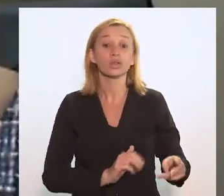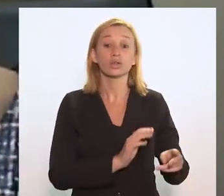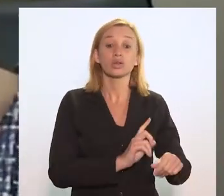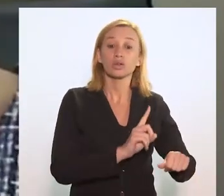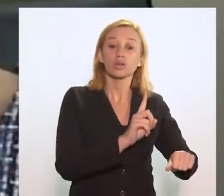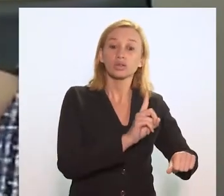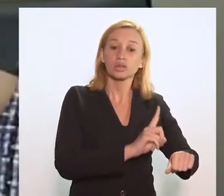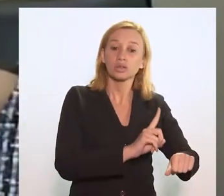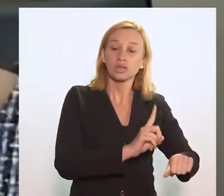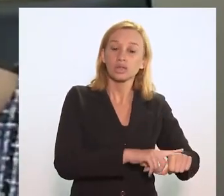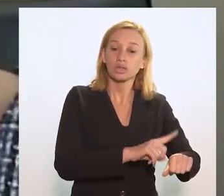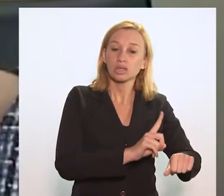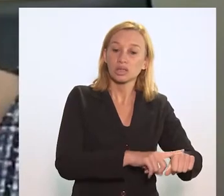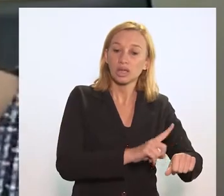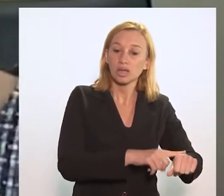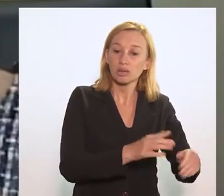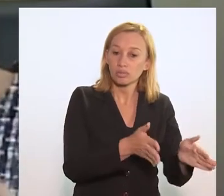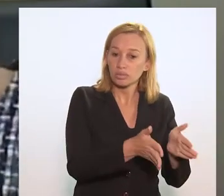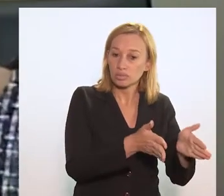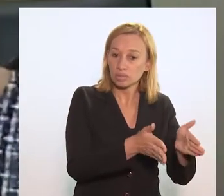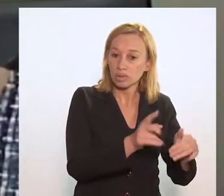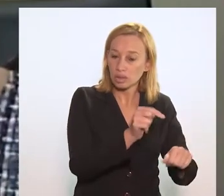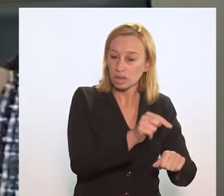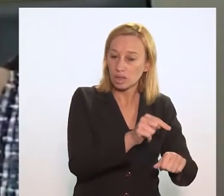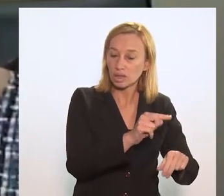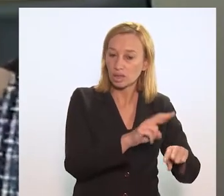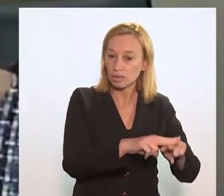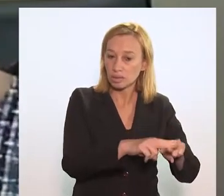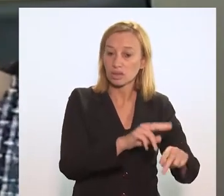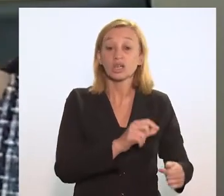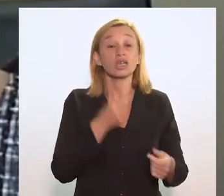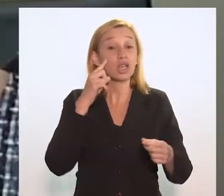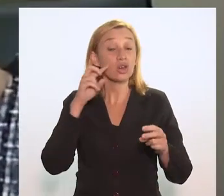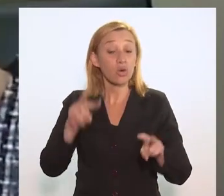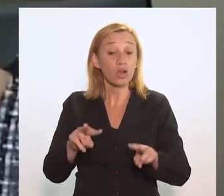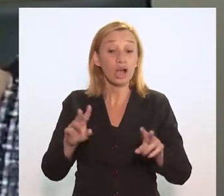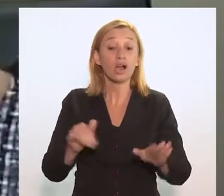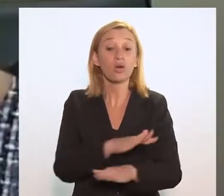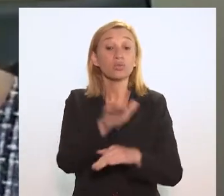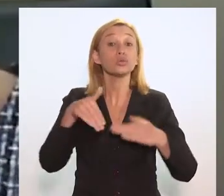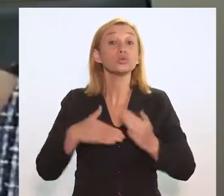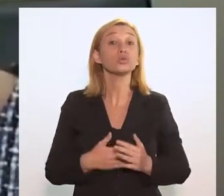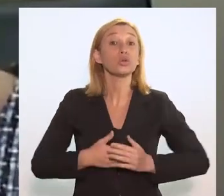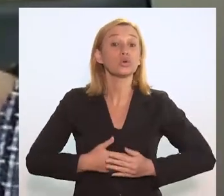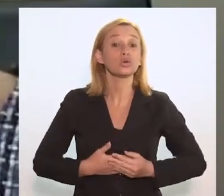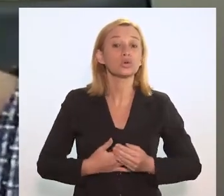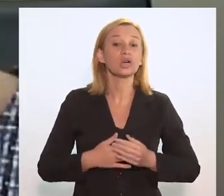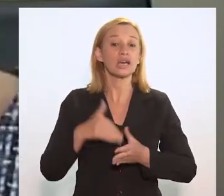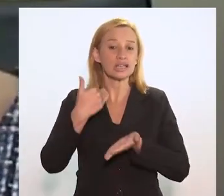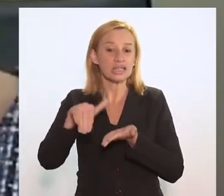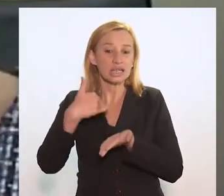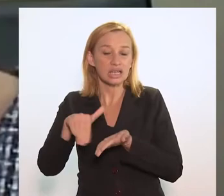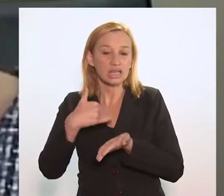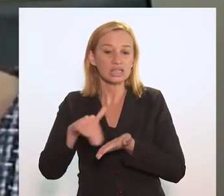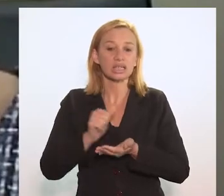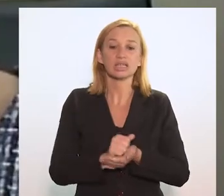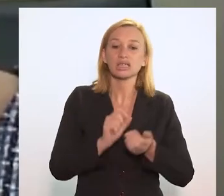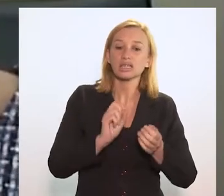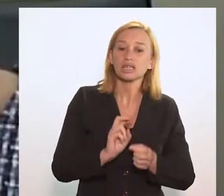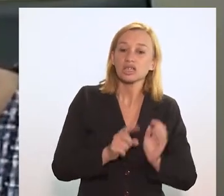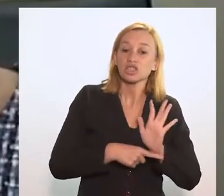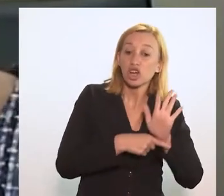medidas de restrição. Então, a gente tem que olhar como um todo, trazer aí a Secretaria de